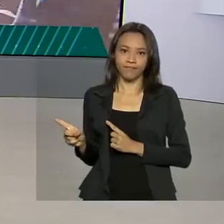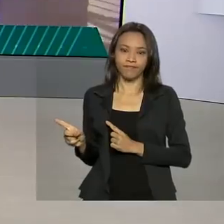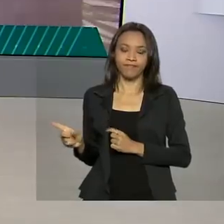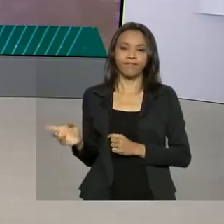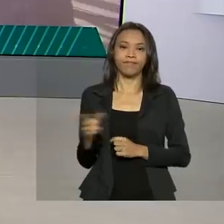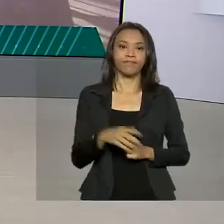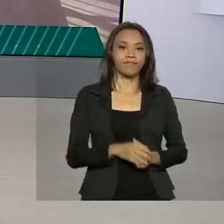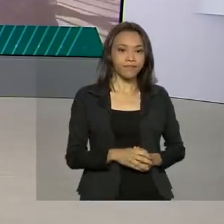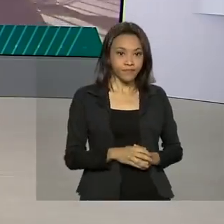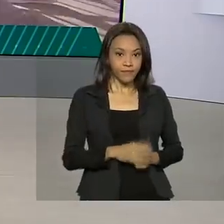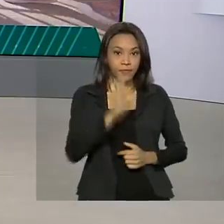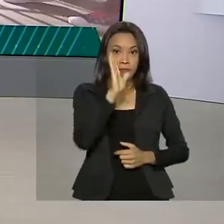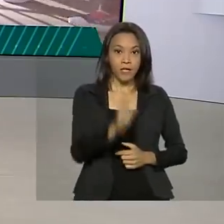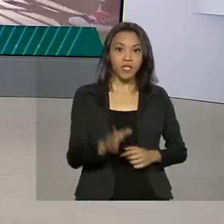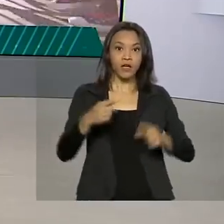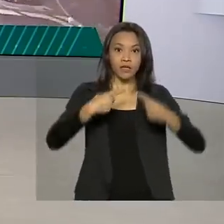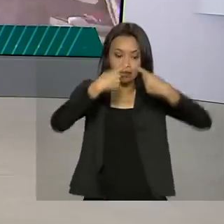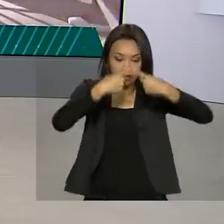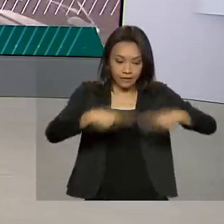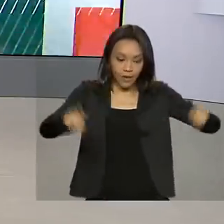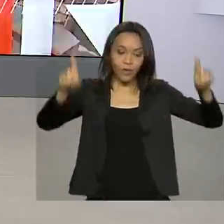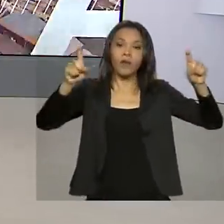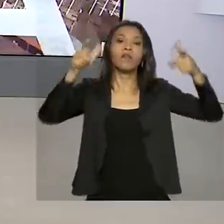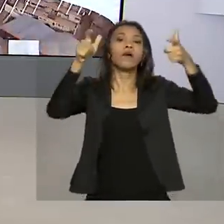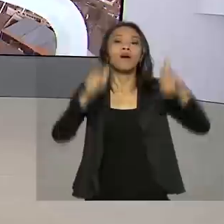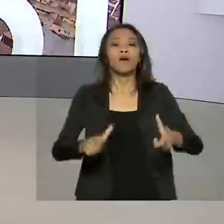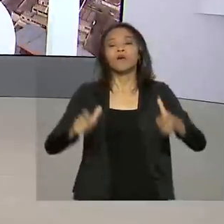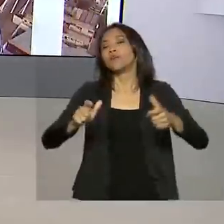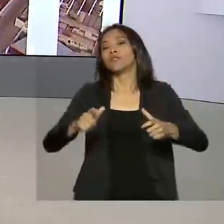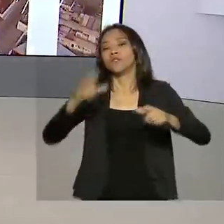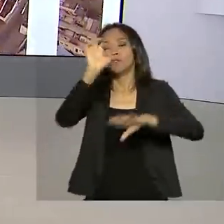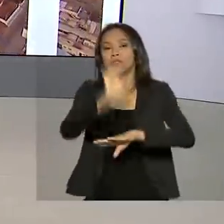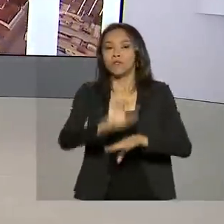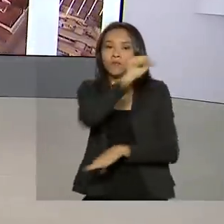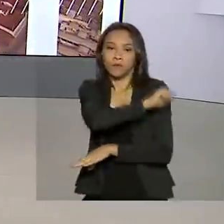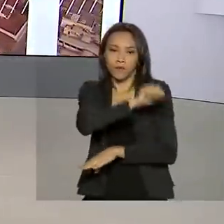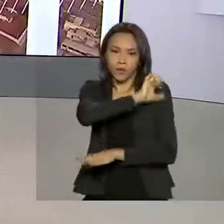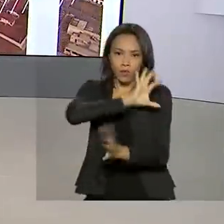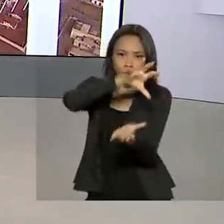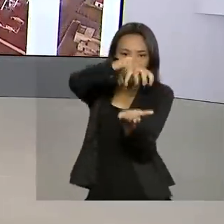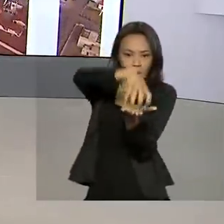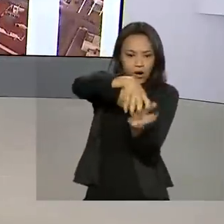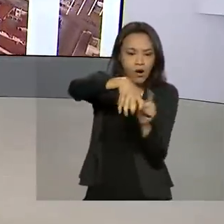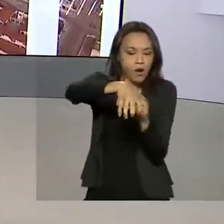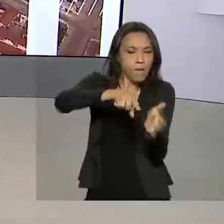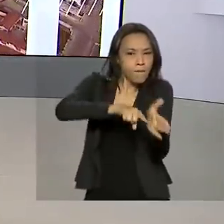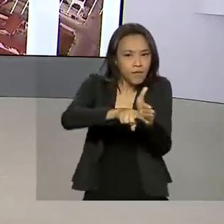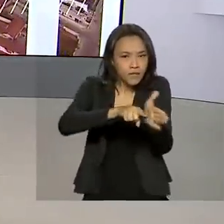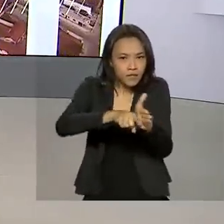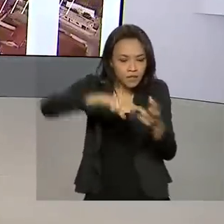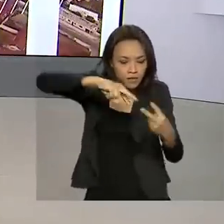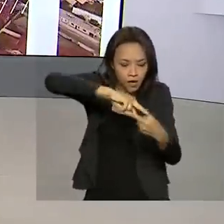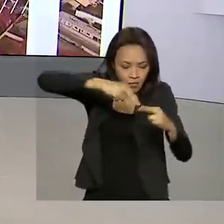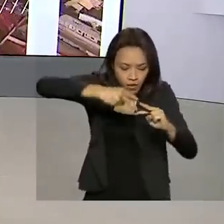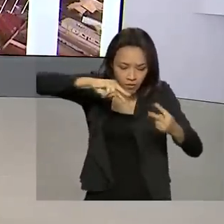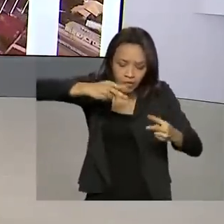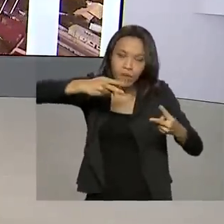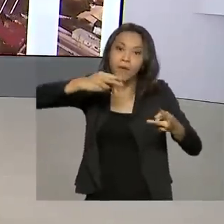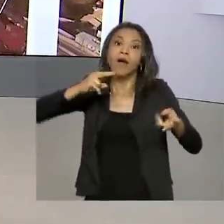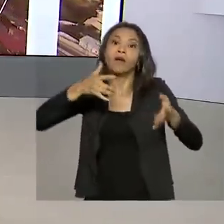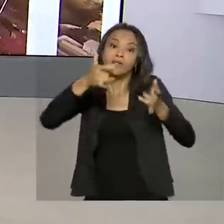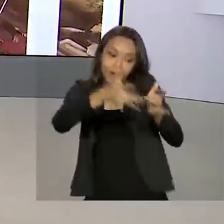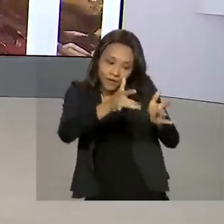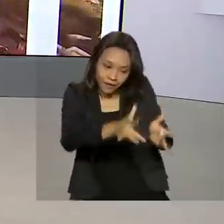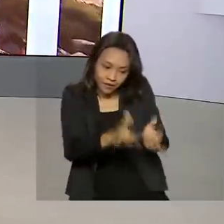Foi inaugurado no Rio de Janeiro um banco de material genético. A unidade da Fiocruz vai armazenar de forma segura